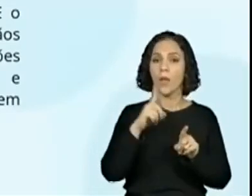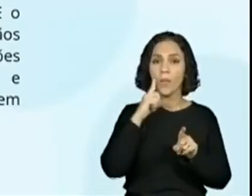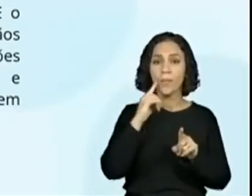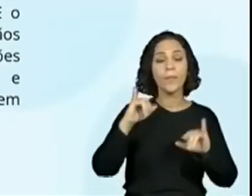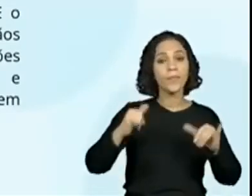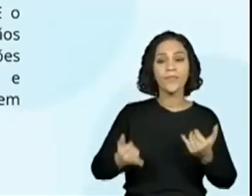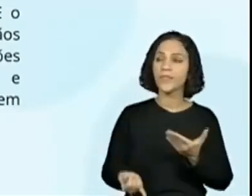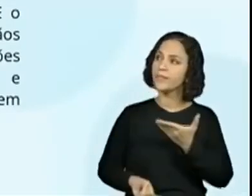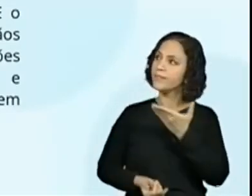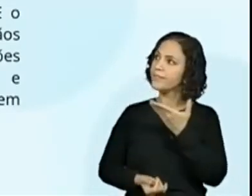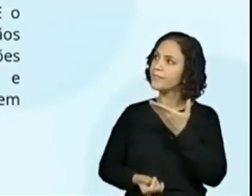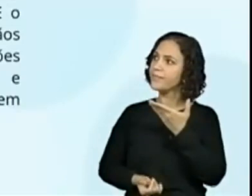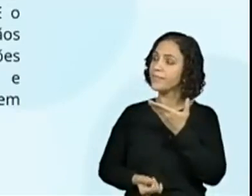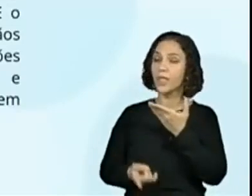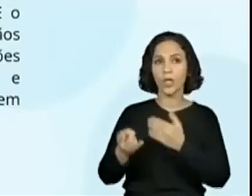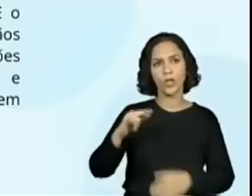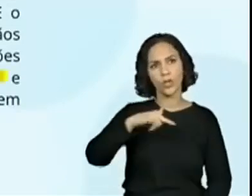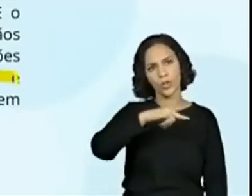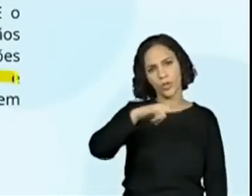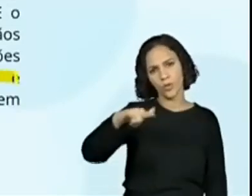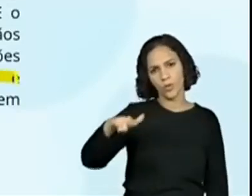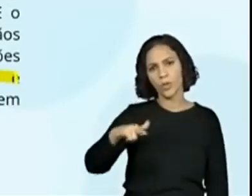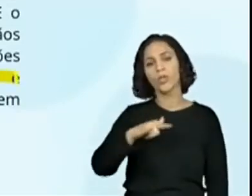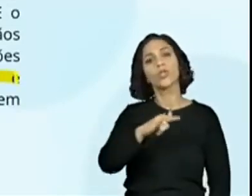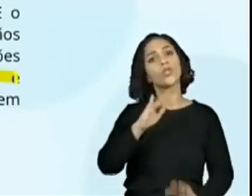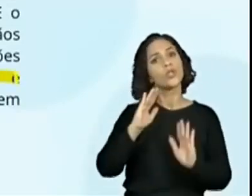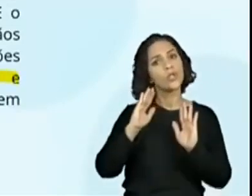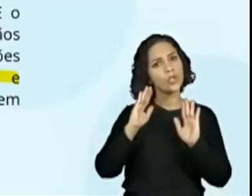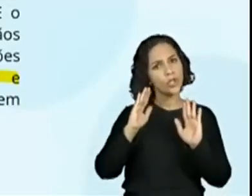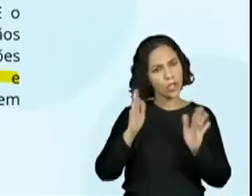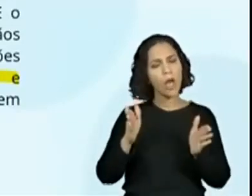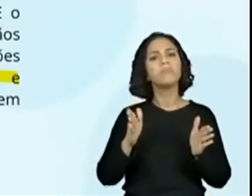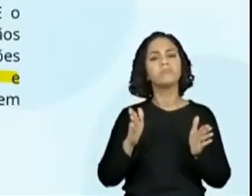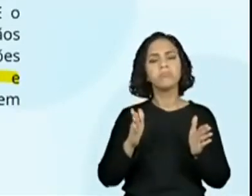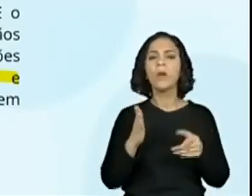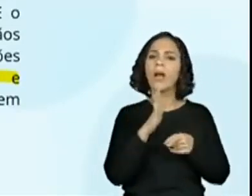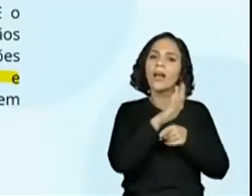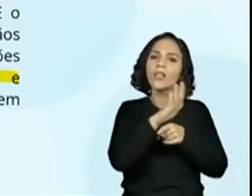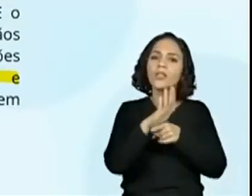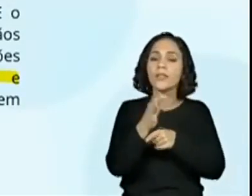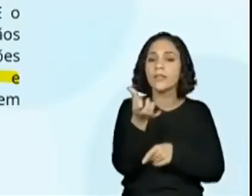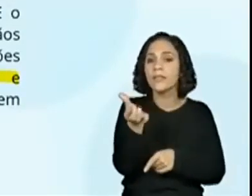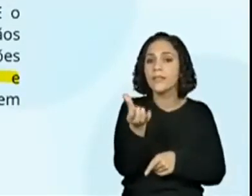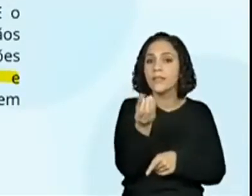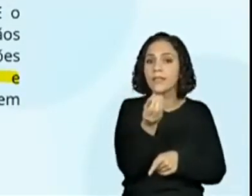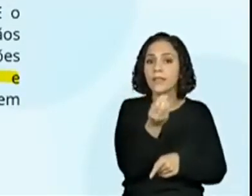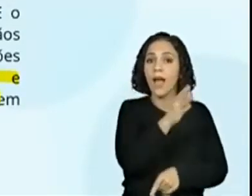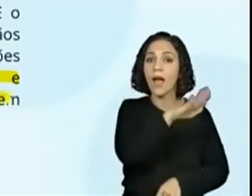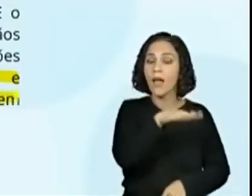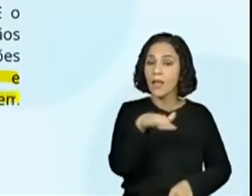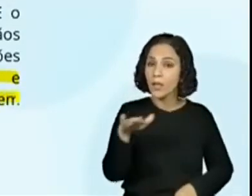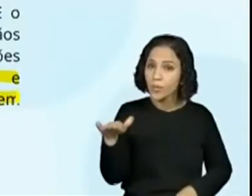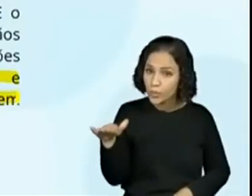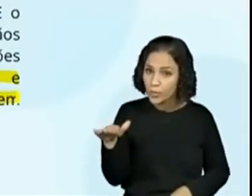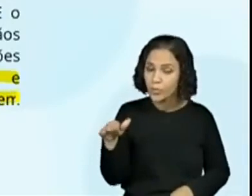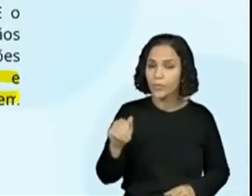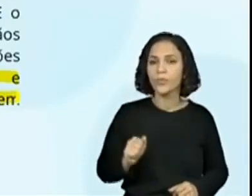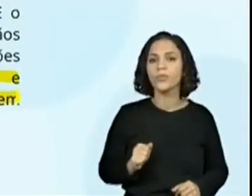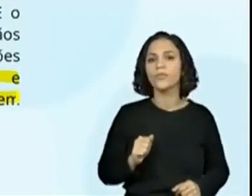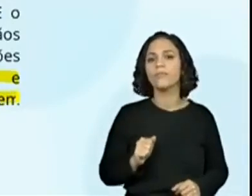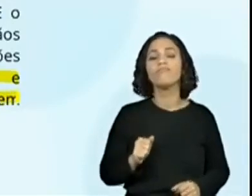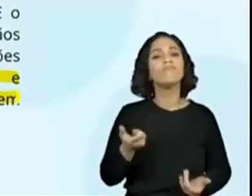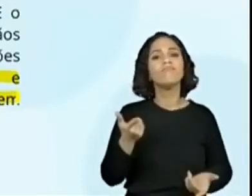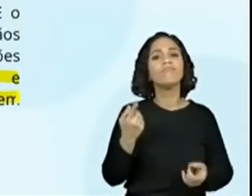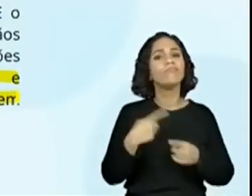fala que os drones já estão em funcionamento, beneficiando cerca de 600 alunos que